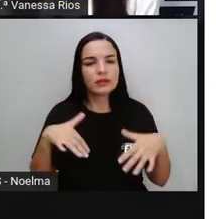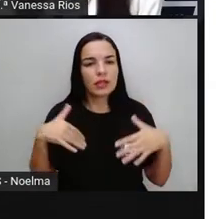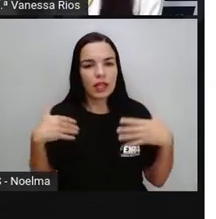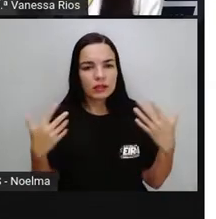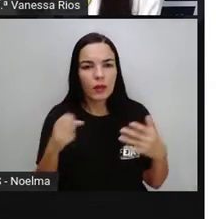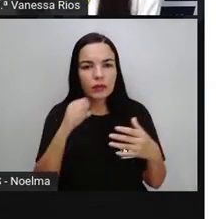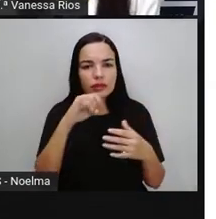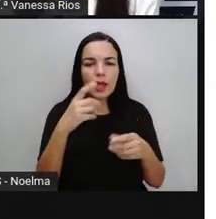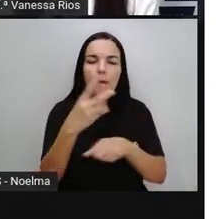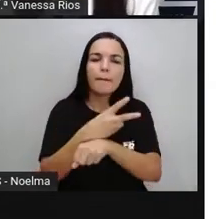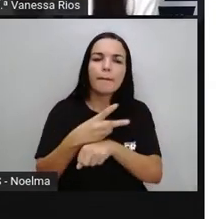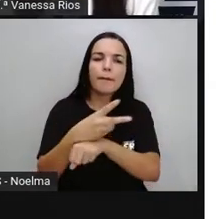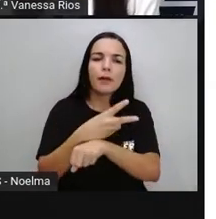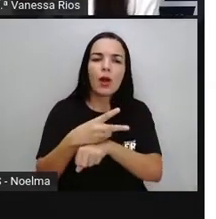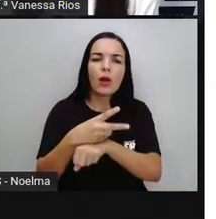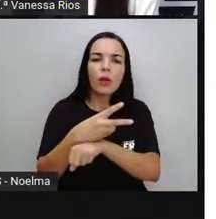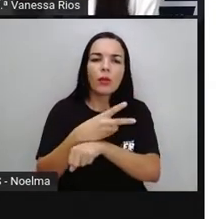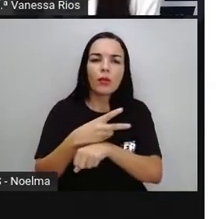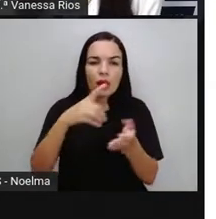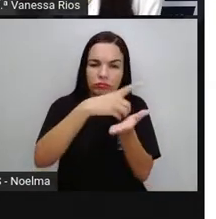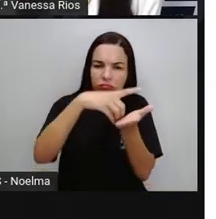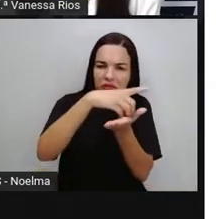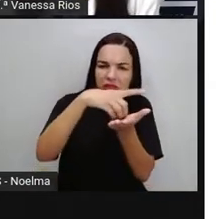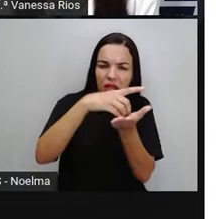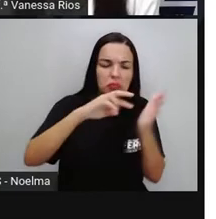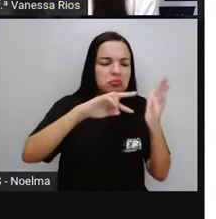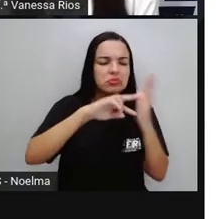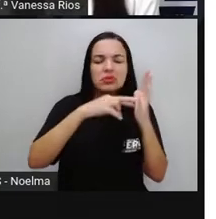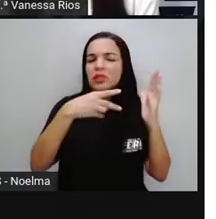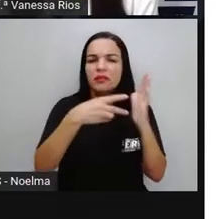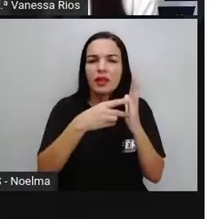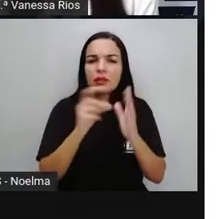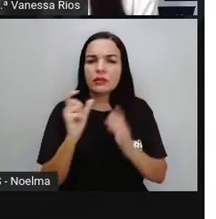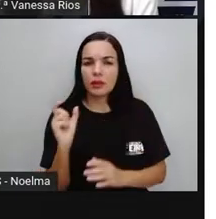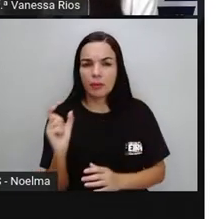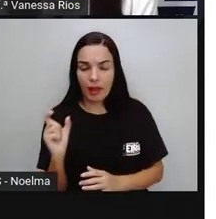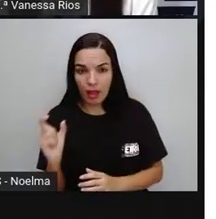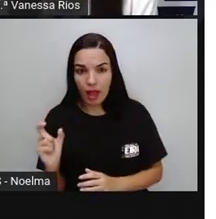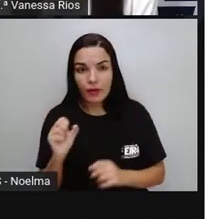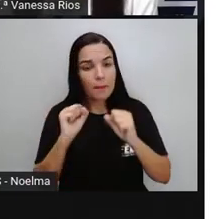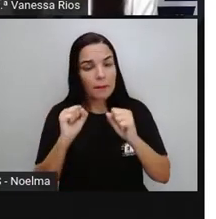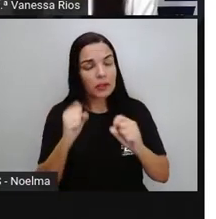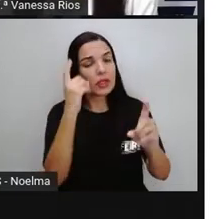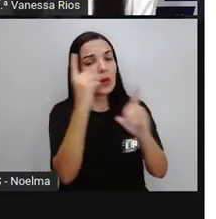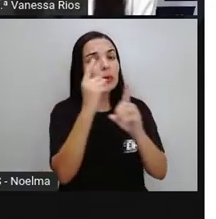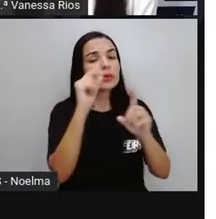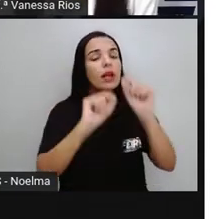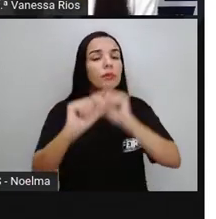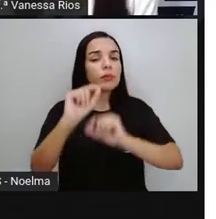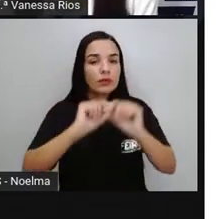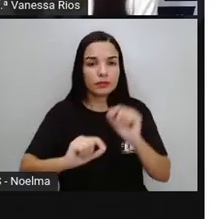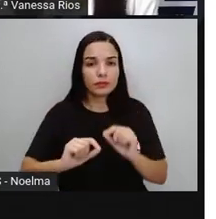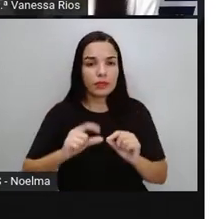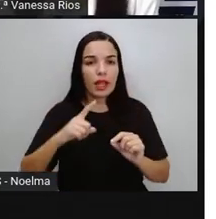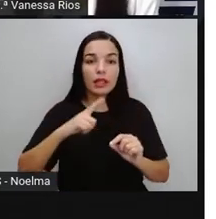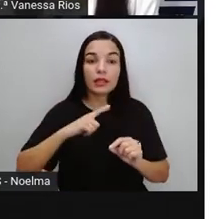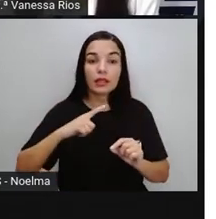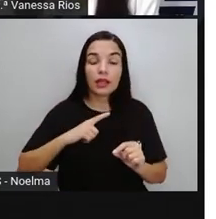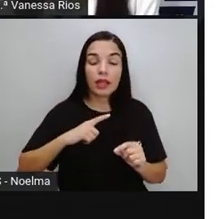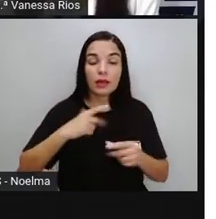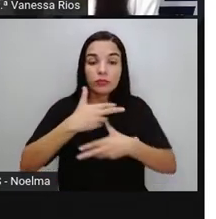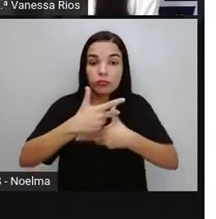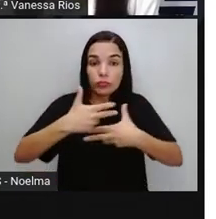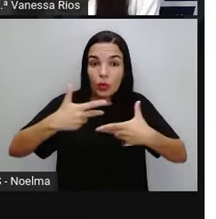dicionário a definição, significado para esta palavra, a gente pode encontrar o seguinte. Bens